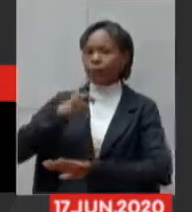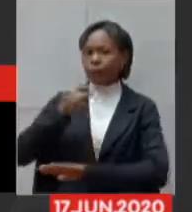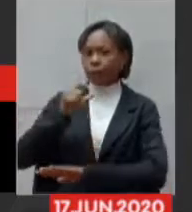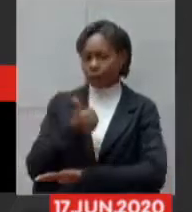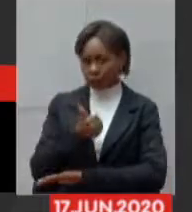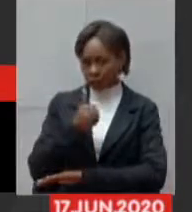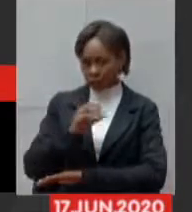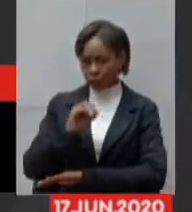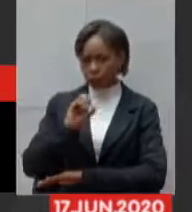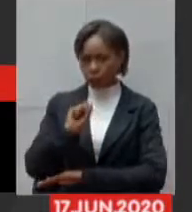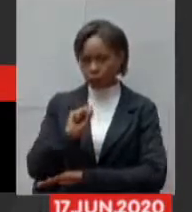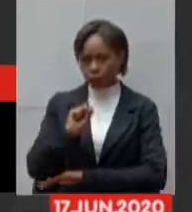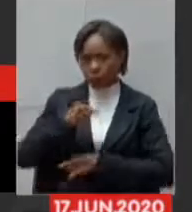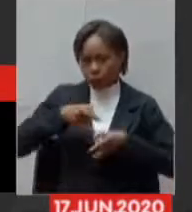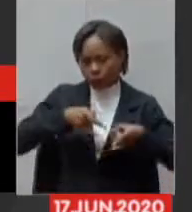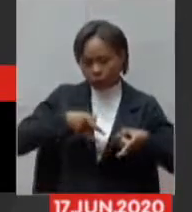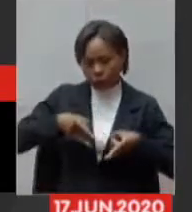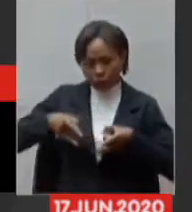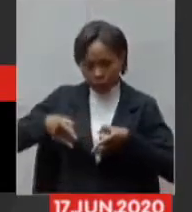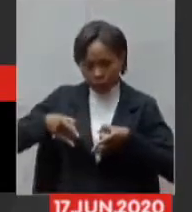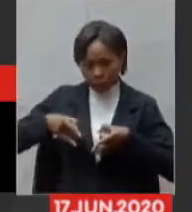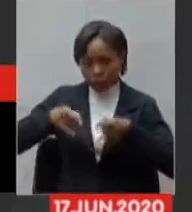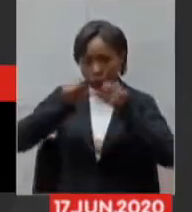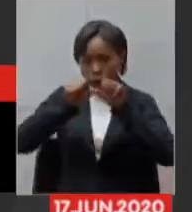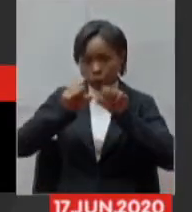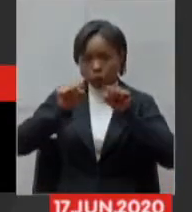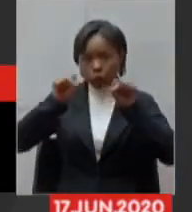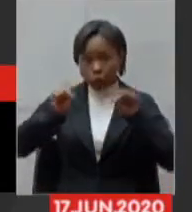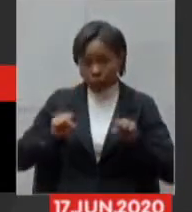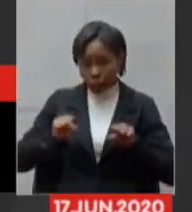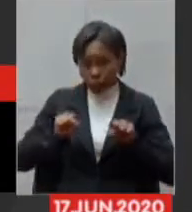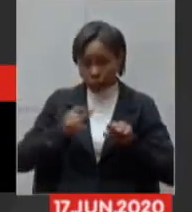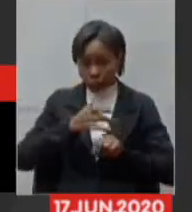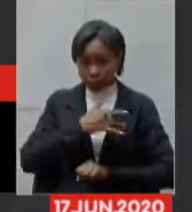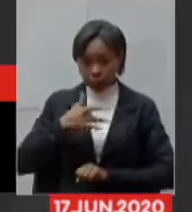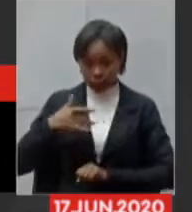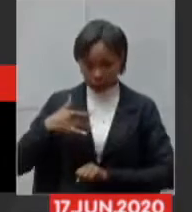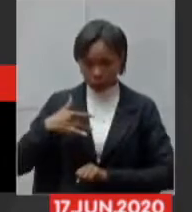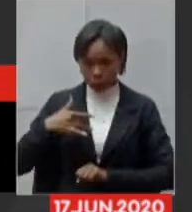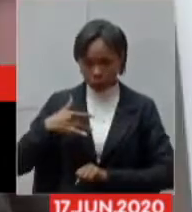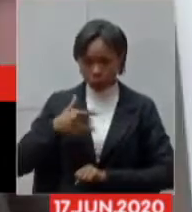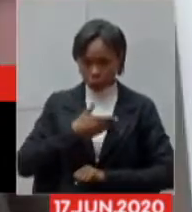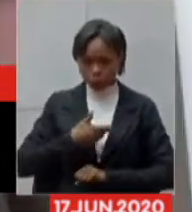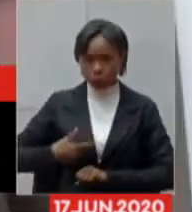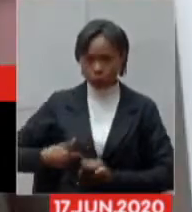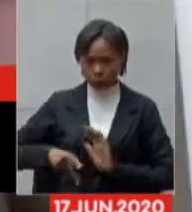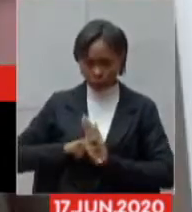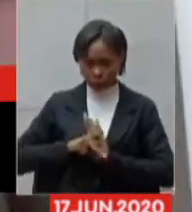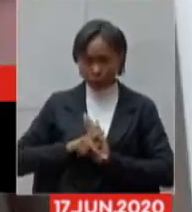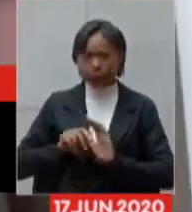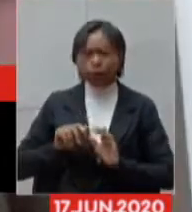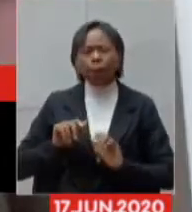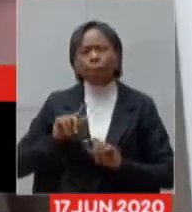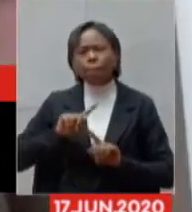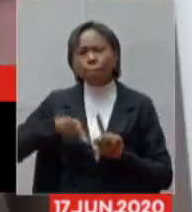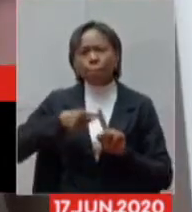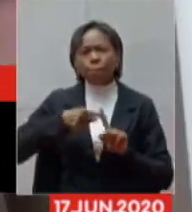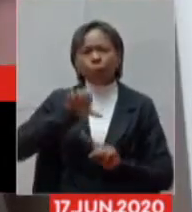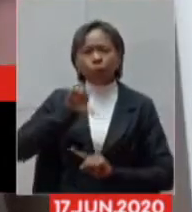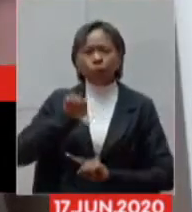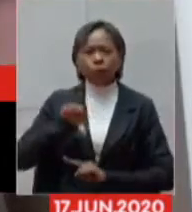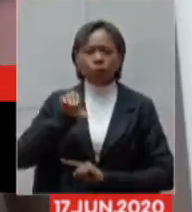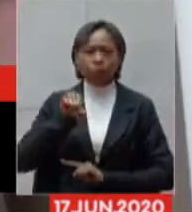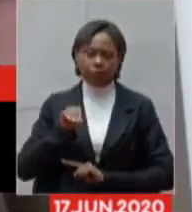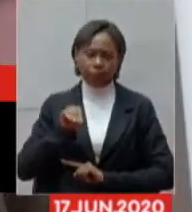sistema de saúde público e mais 90 leitos no